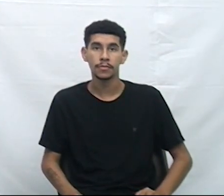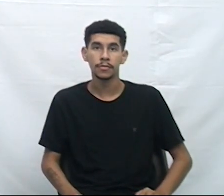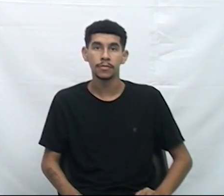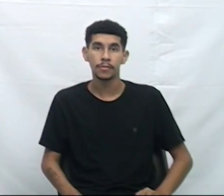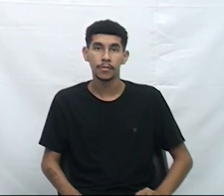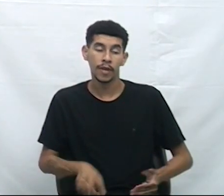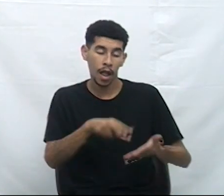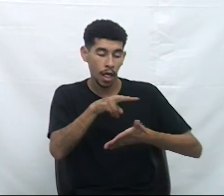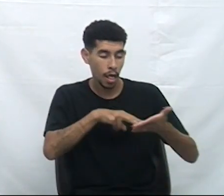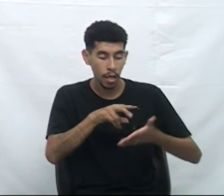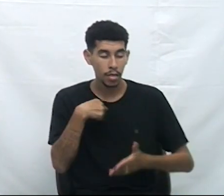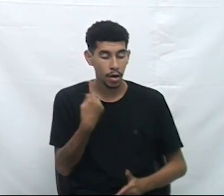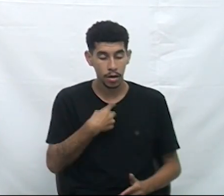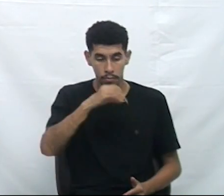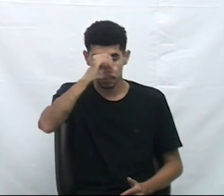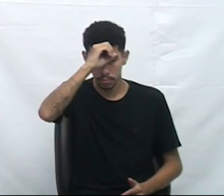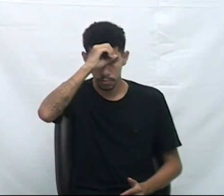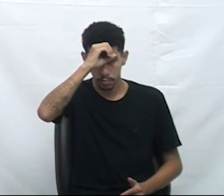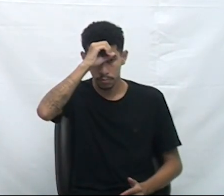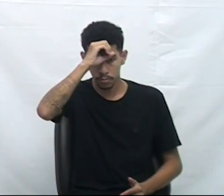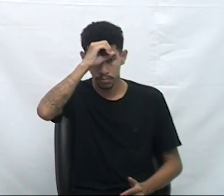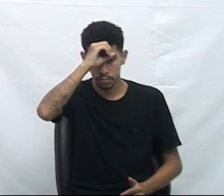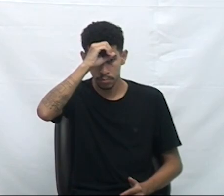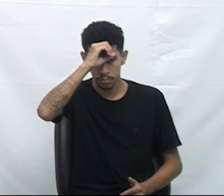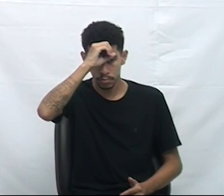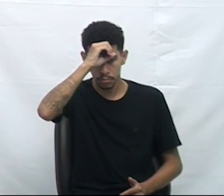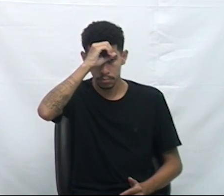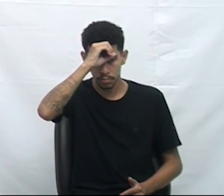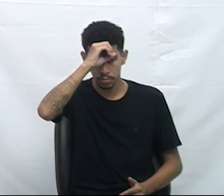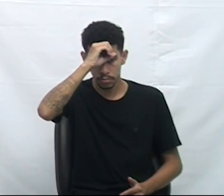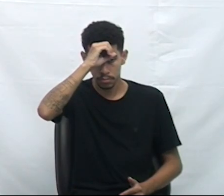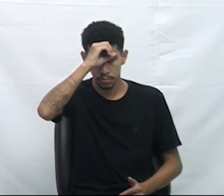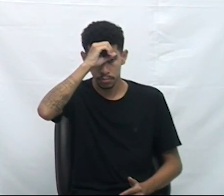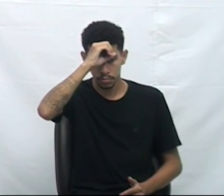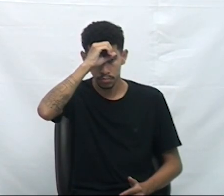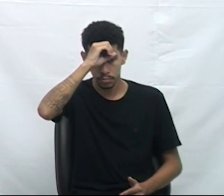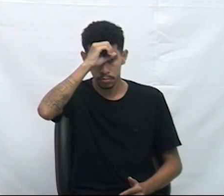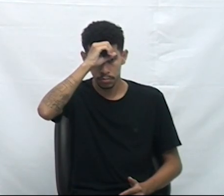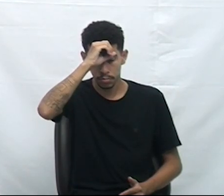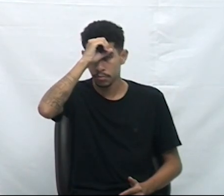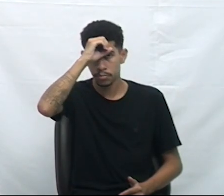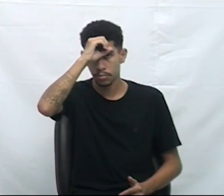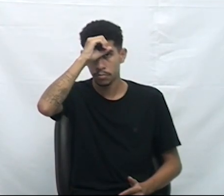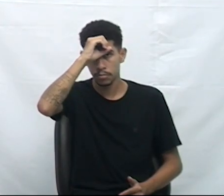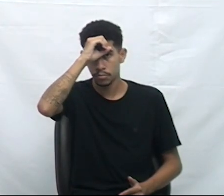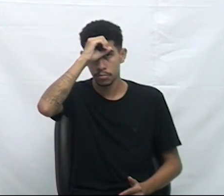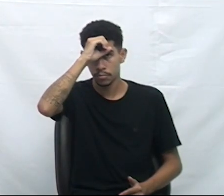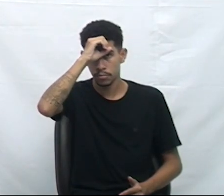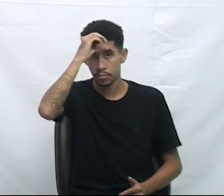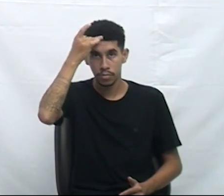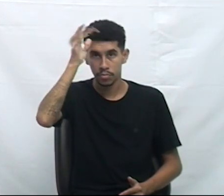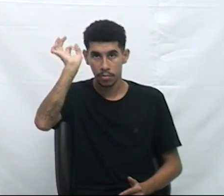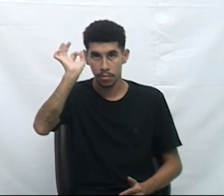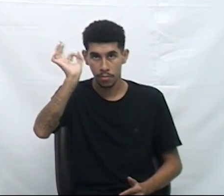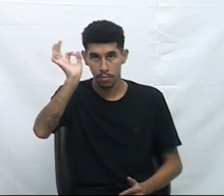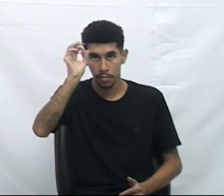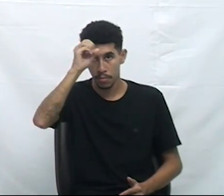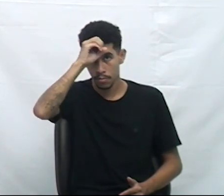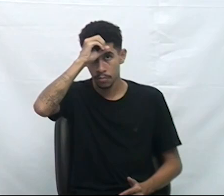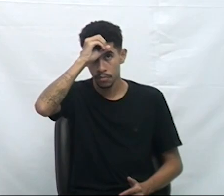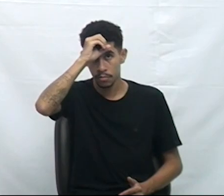lendo assim, talvez a gente não tenha exatamente a noção do que, afinal de contas, o é com isso? Essa é a pergunta que se faz, né? Por é com isso?